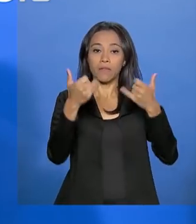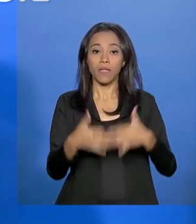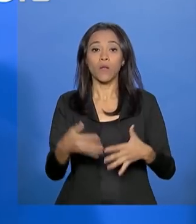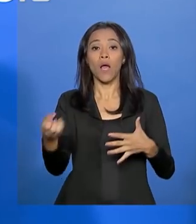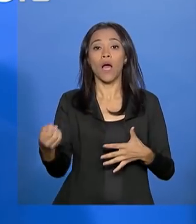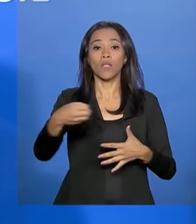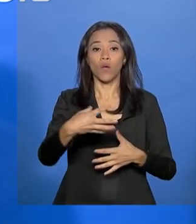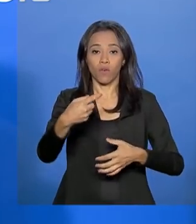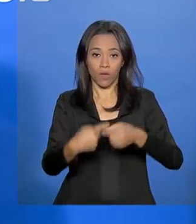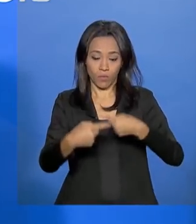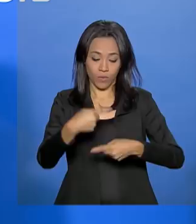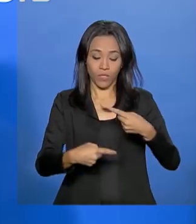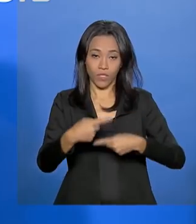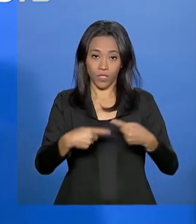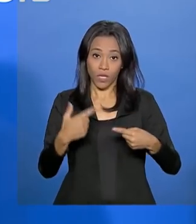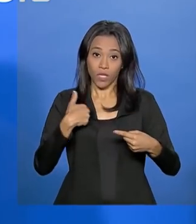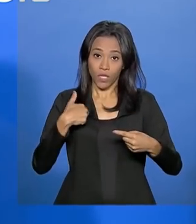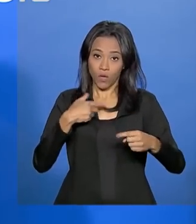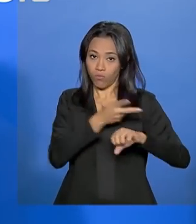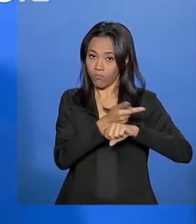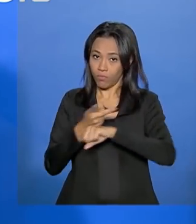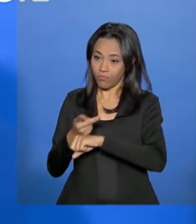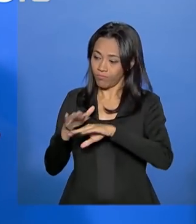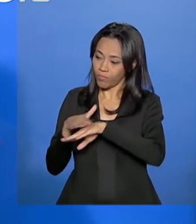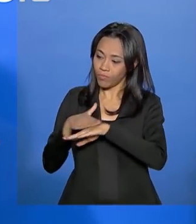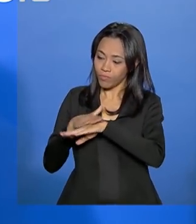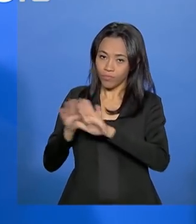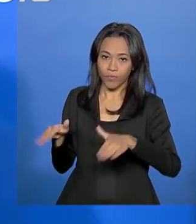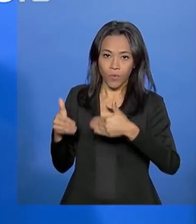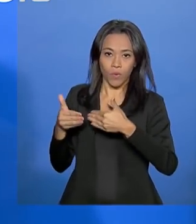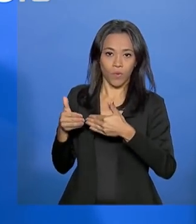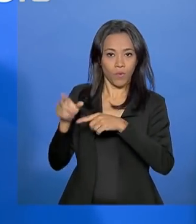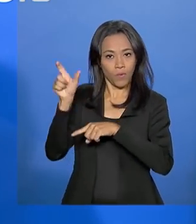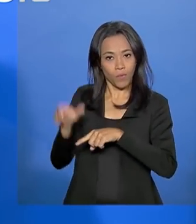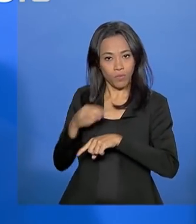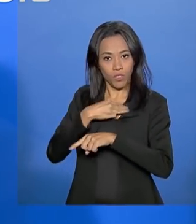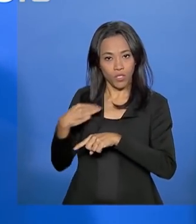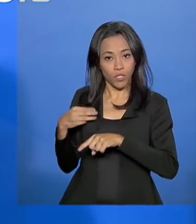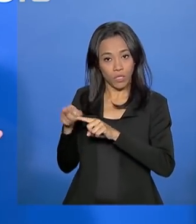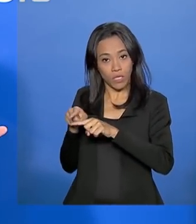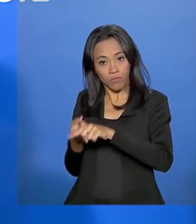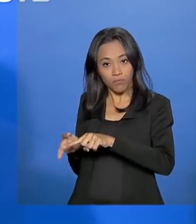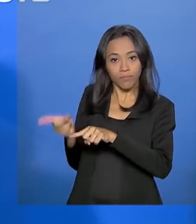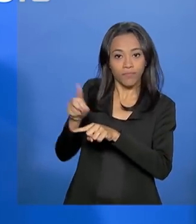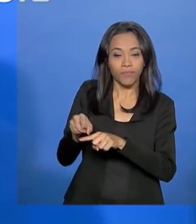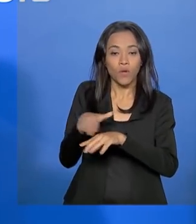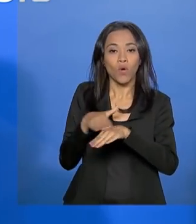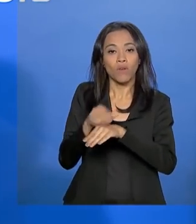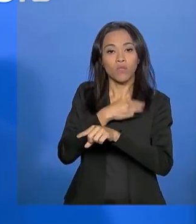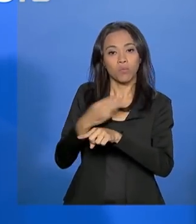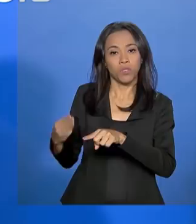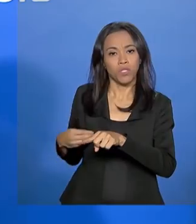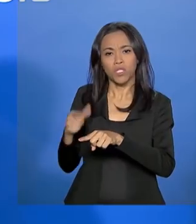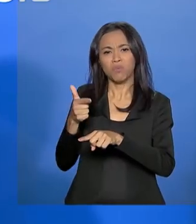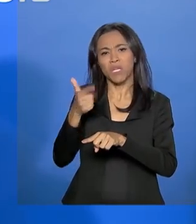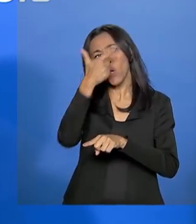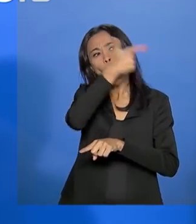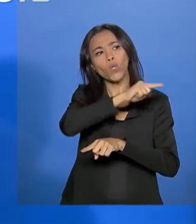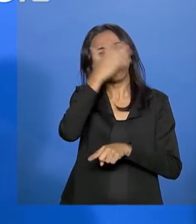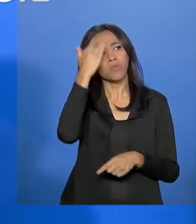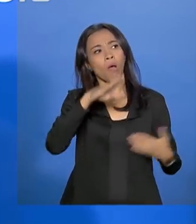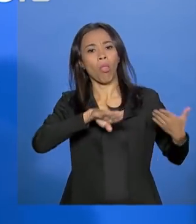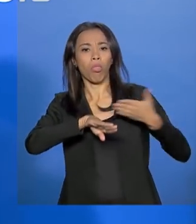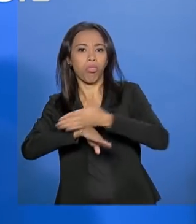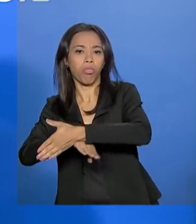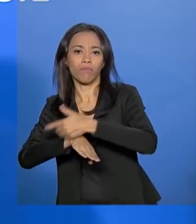política, onde eu converso com o Paulo Guedes, ele conversa com o Levi e não tem intermediário entre nós. Vocês sabem o